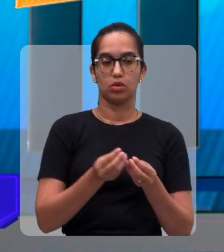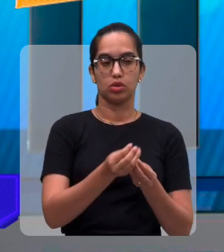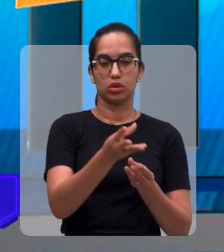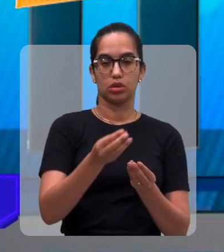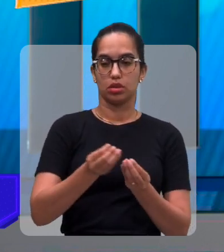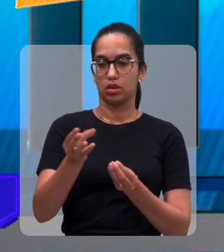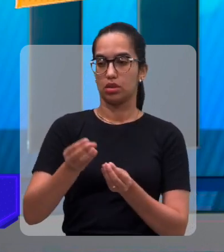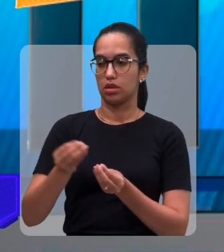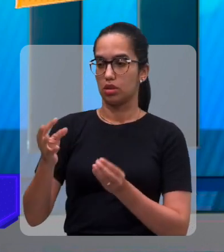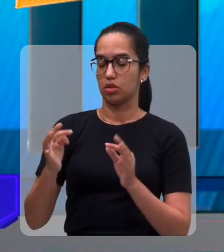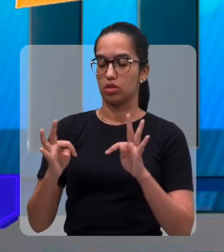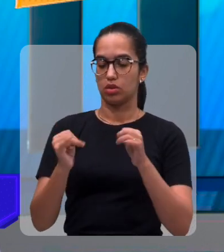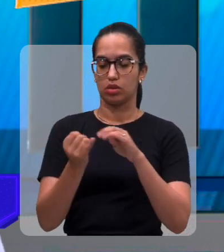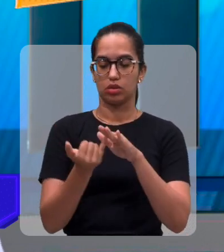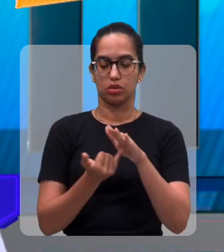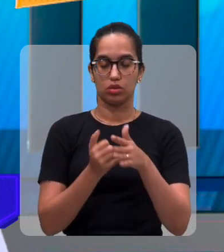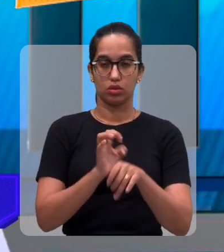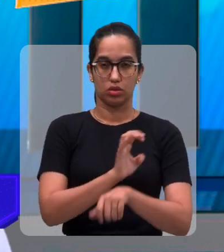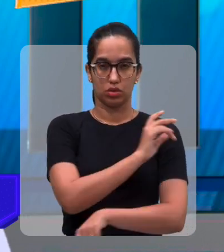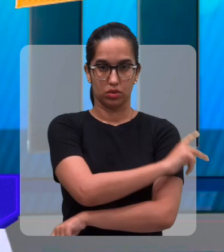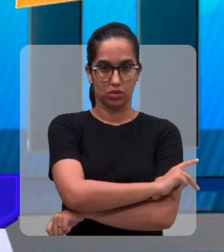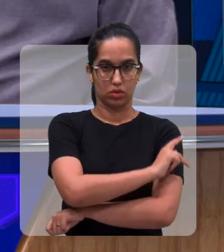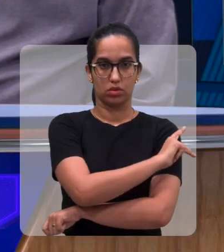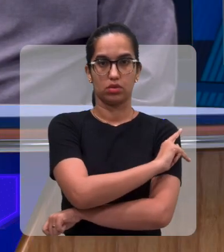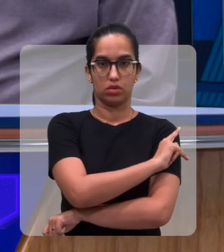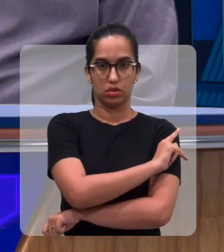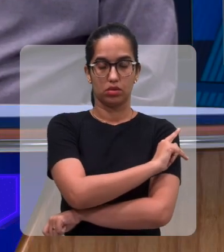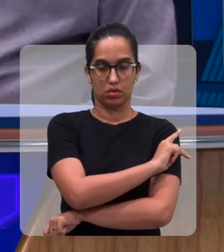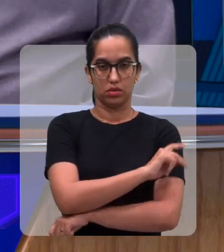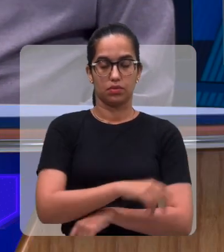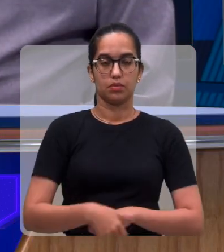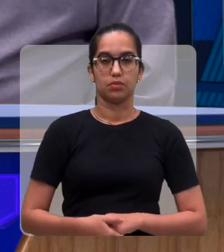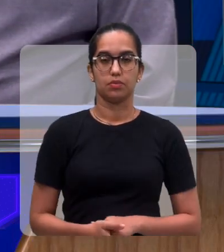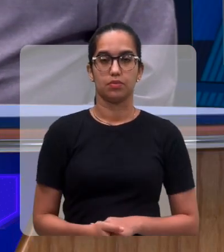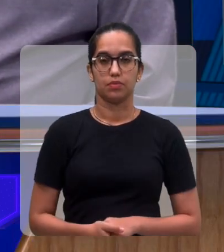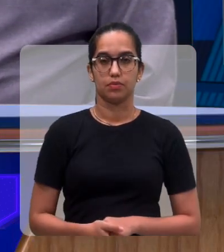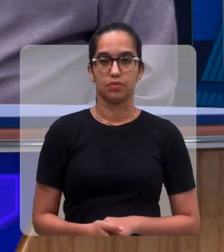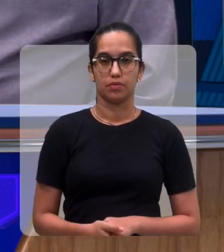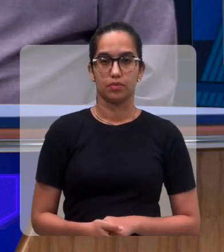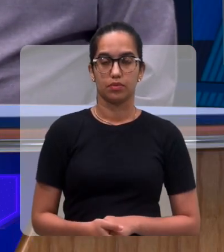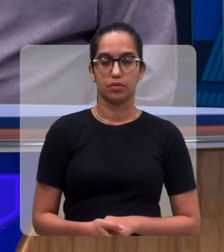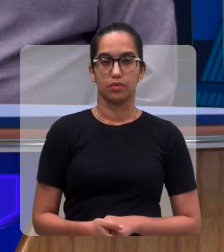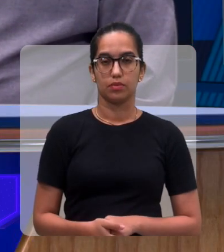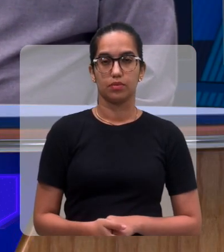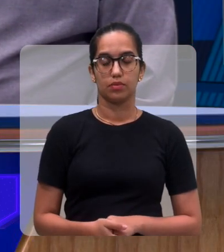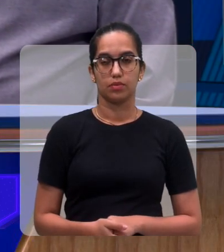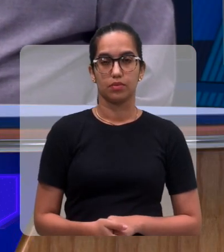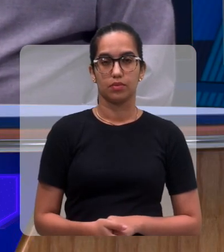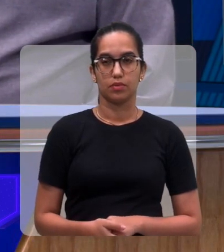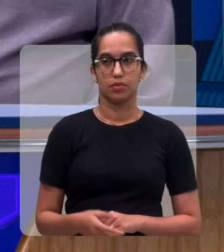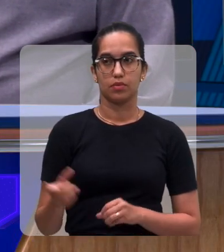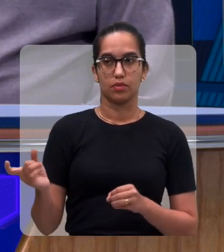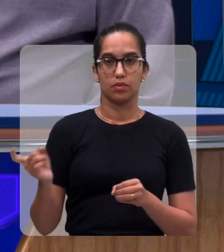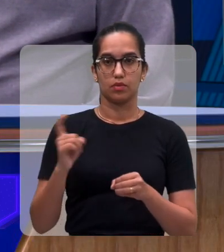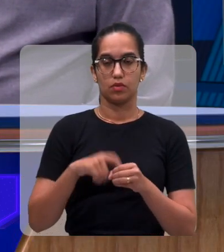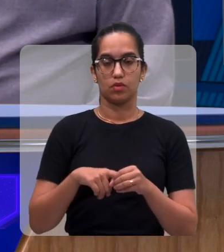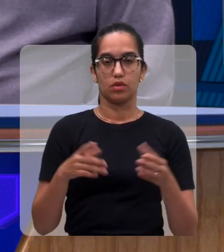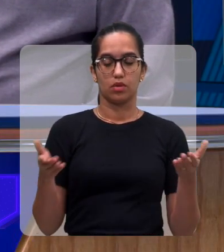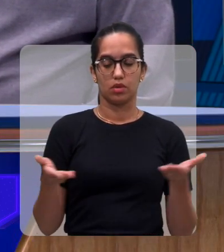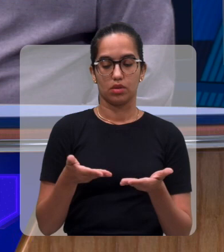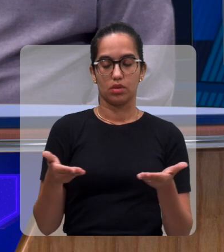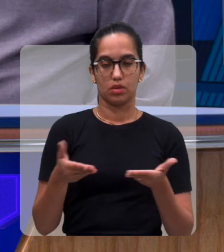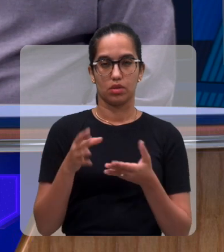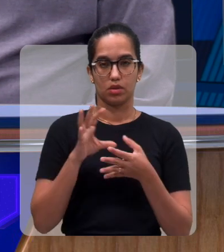para as entidades do Estado do Piauí. Também, entidades filantrópicas que trabalham. Que cuidam de pessoas com deficiência. Bom, Luiz, voltando à